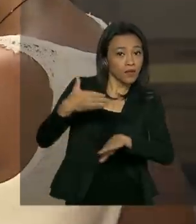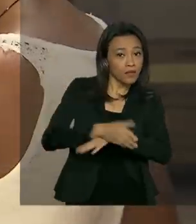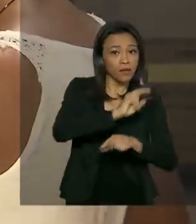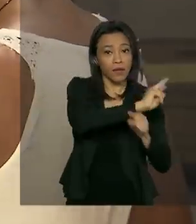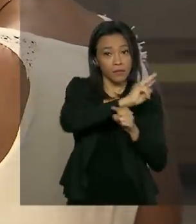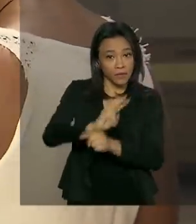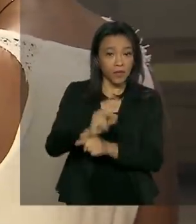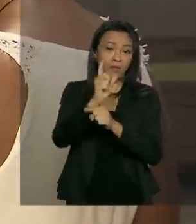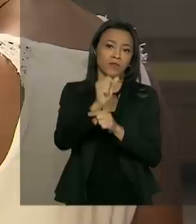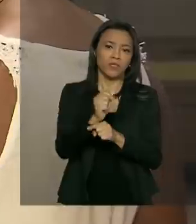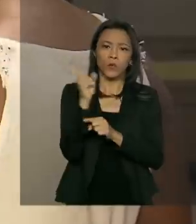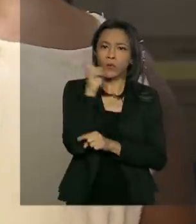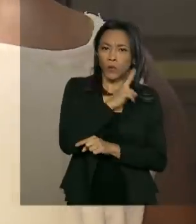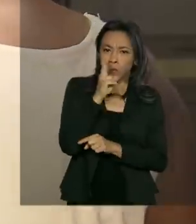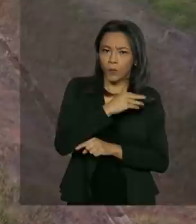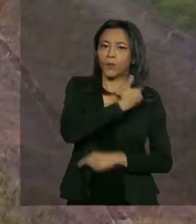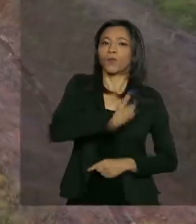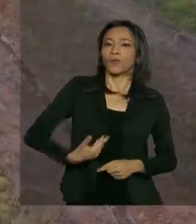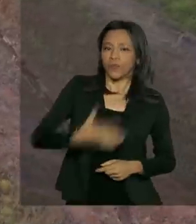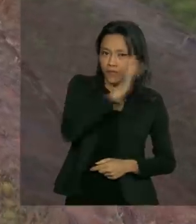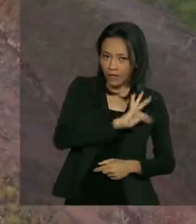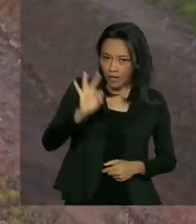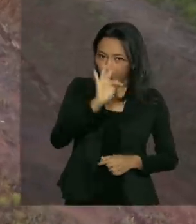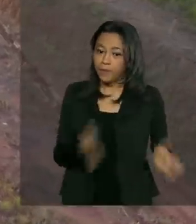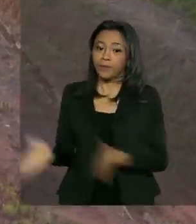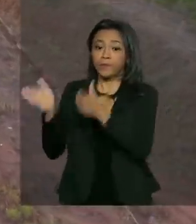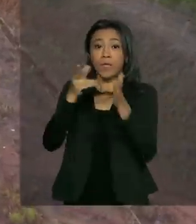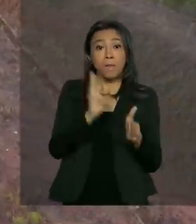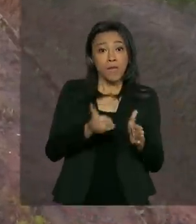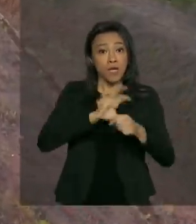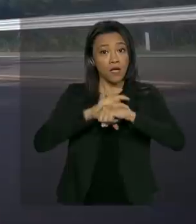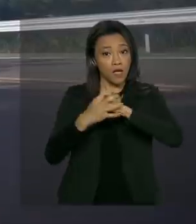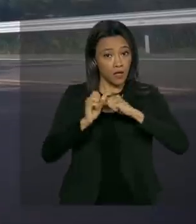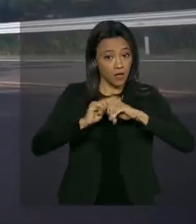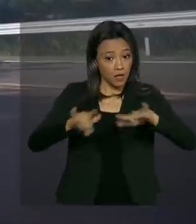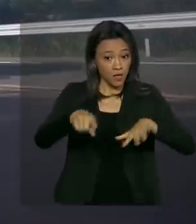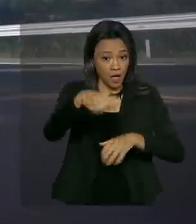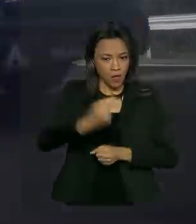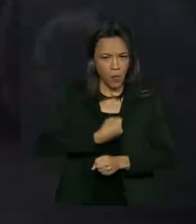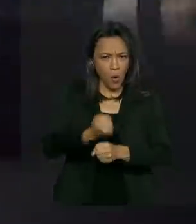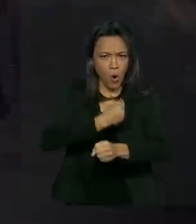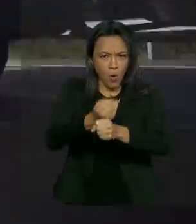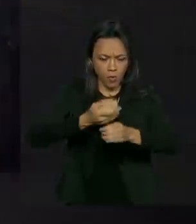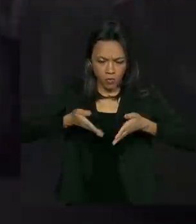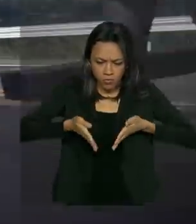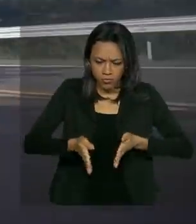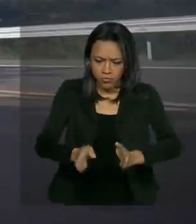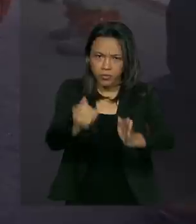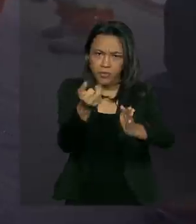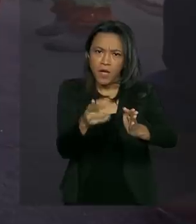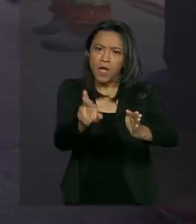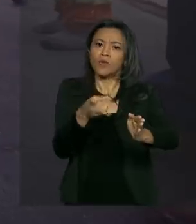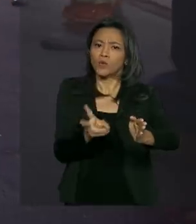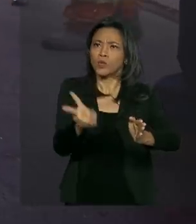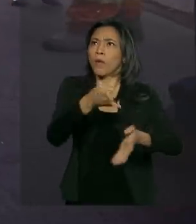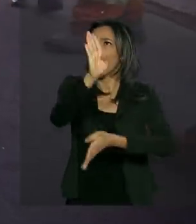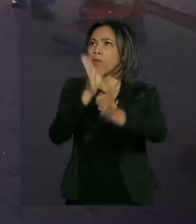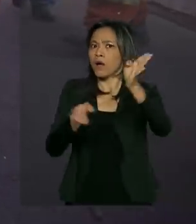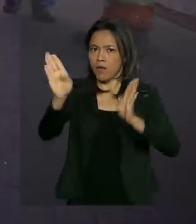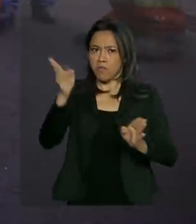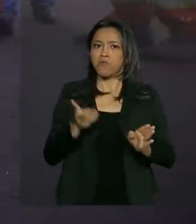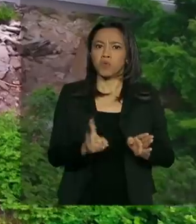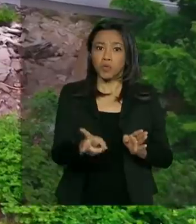emergencial do governo federal. Mesmo com a pandemia, as obras continuam nas rodovias federais. Um dos trechos